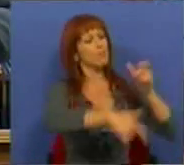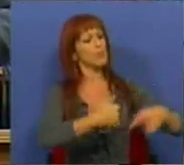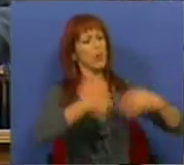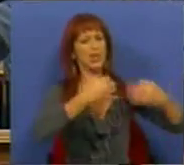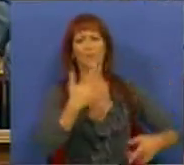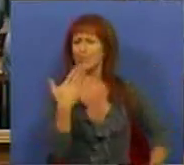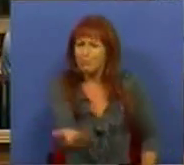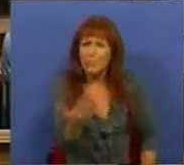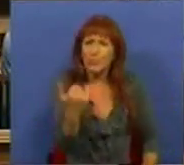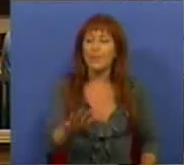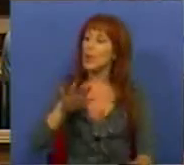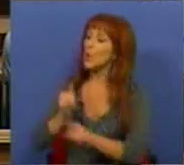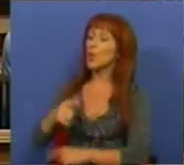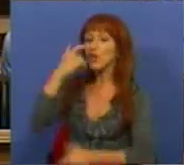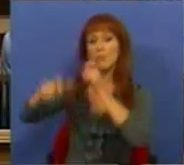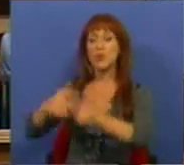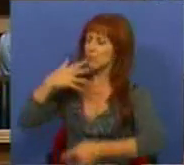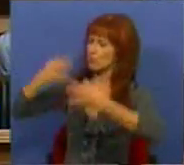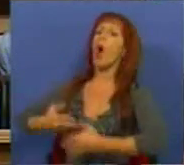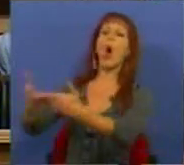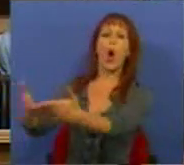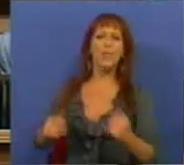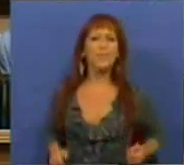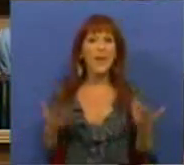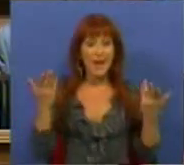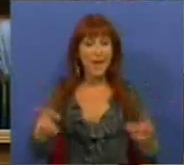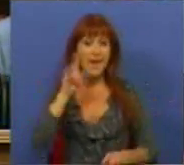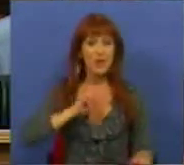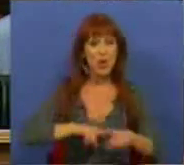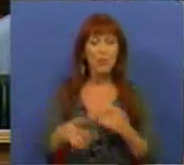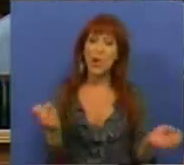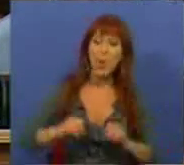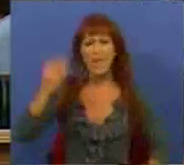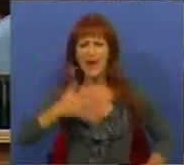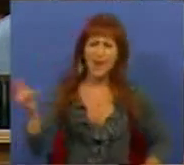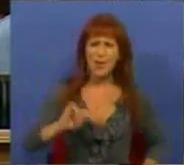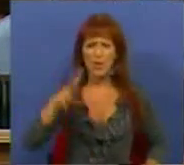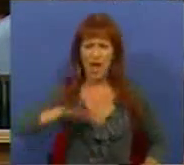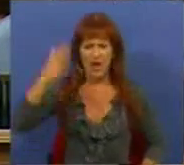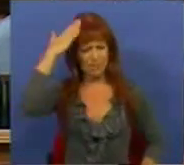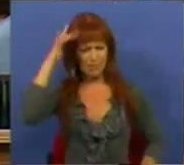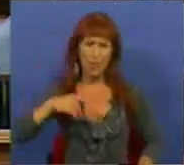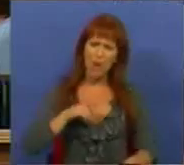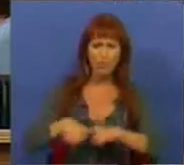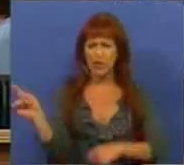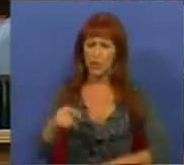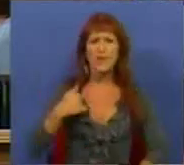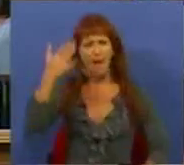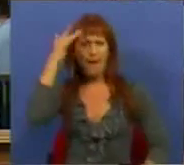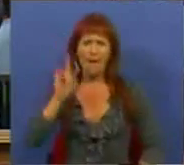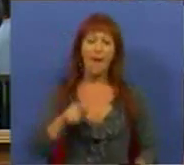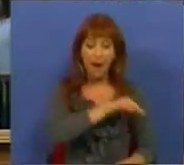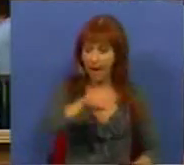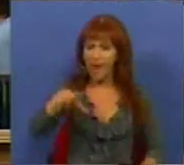incompletos e os outros serão os cidadãos completos. E a Sra. Deputada não tem o direito, do ponto de vista intelectual e político, de entender